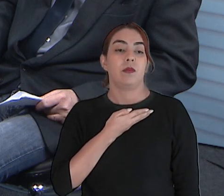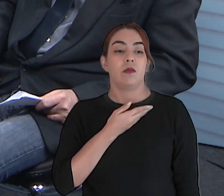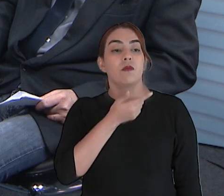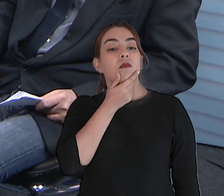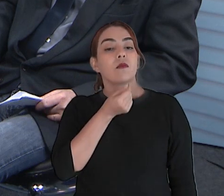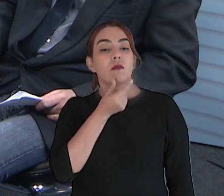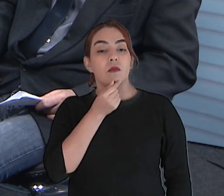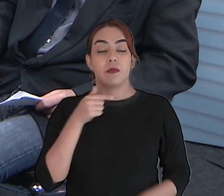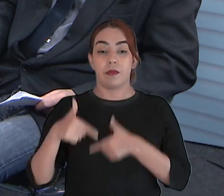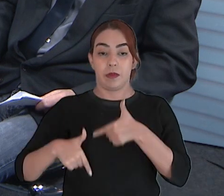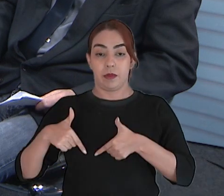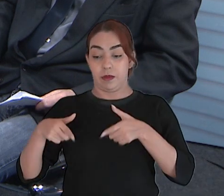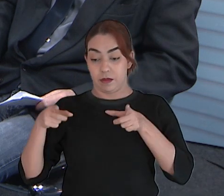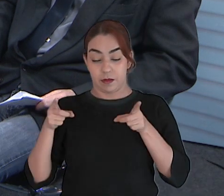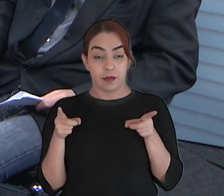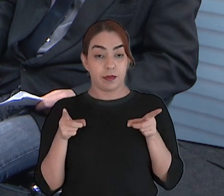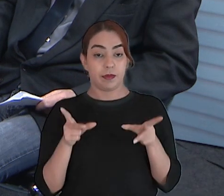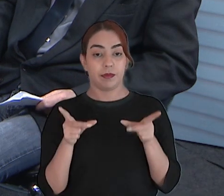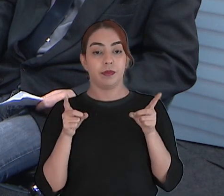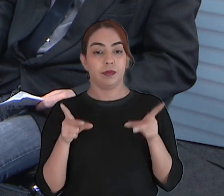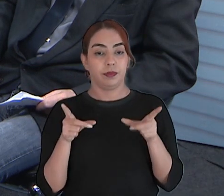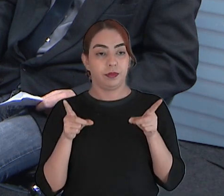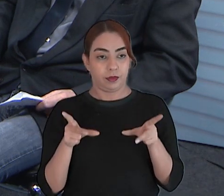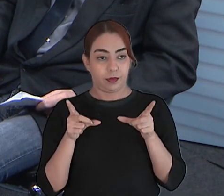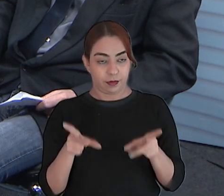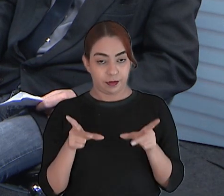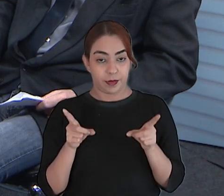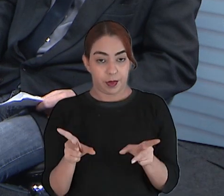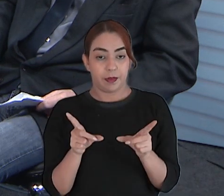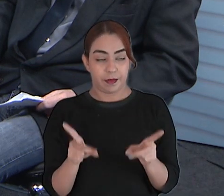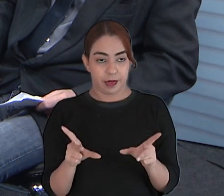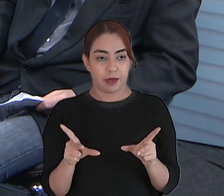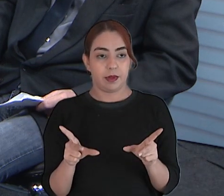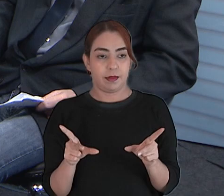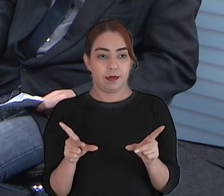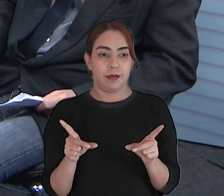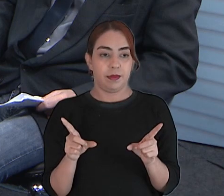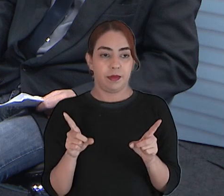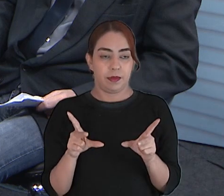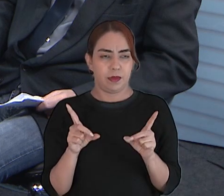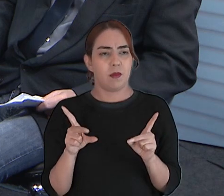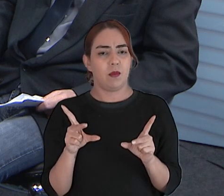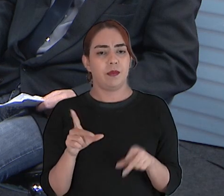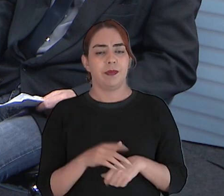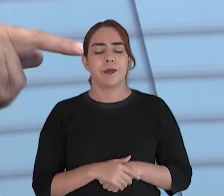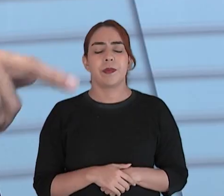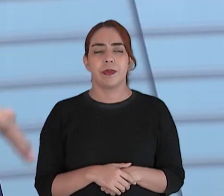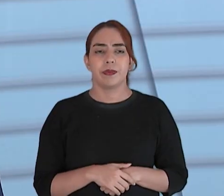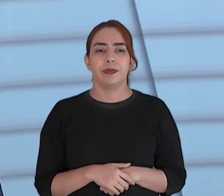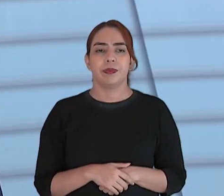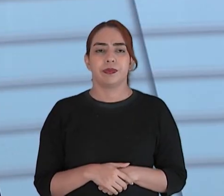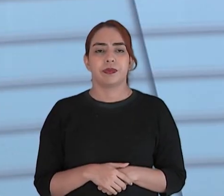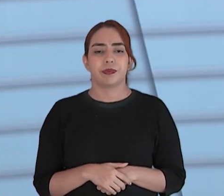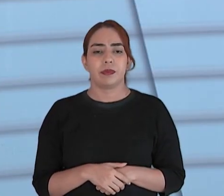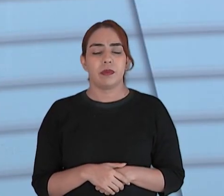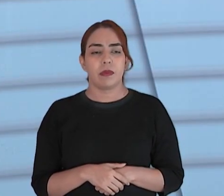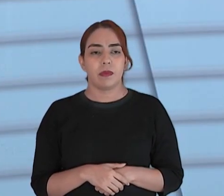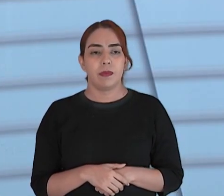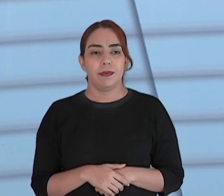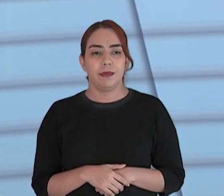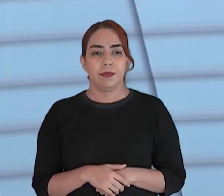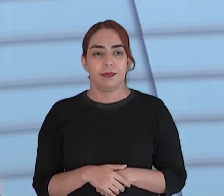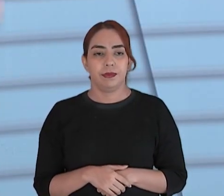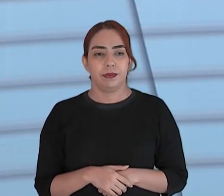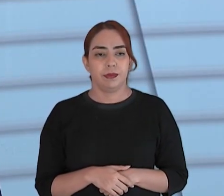vendas ele é representante comercial de uma distribuidora aí veio um